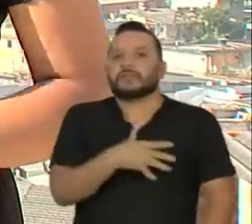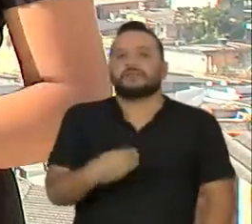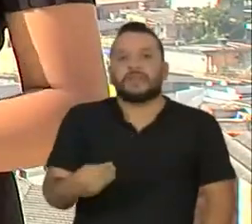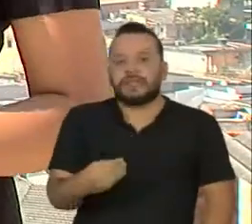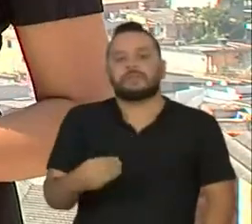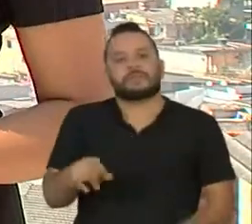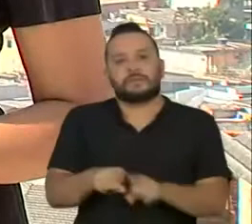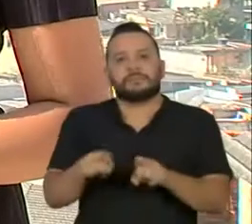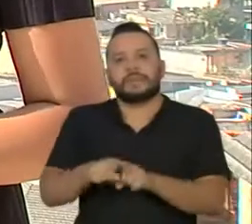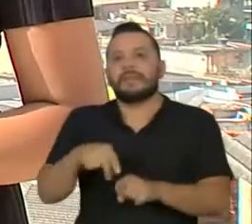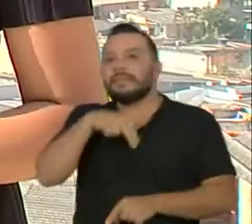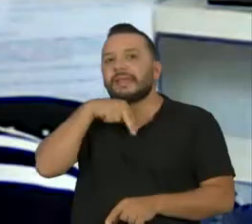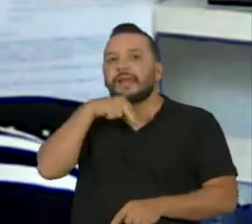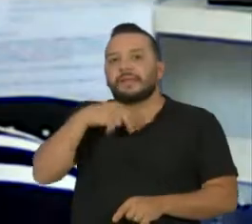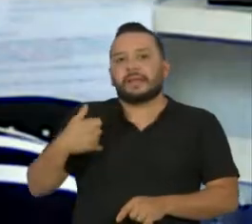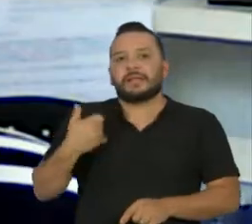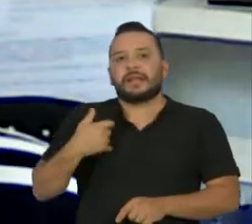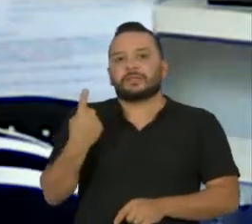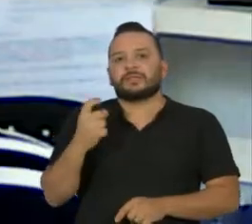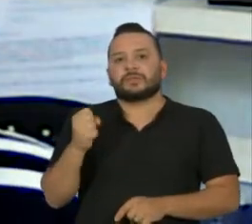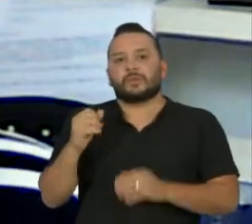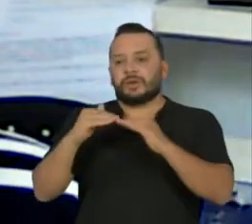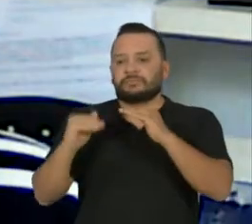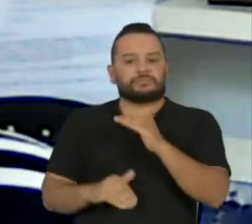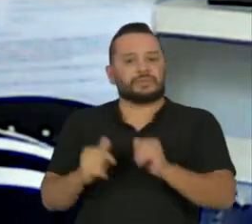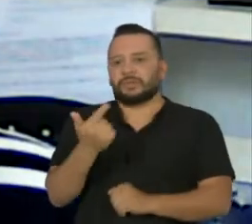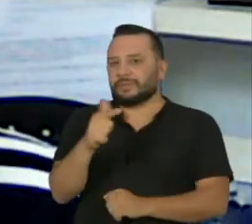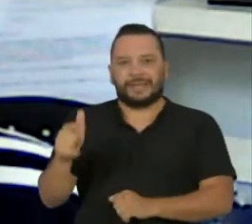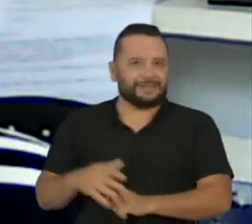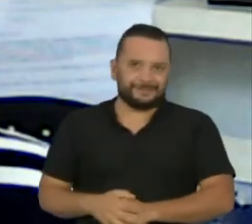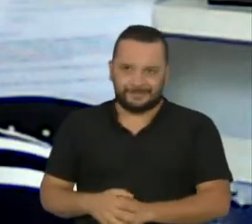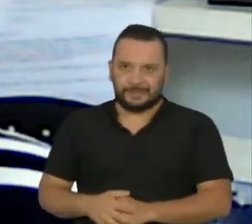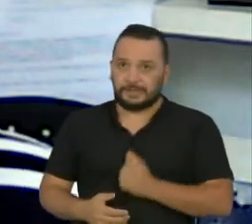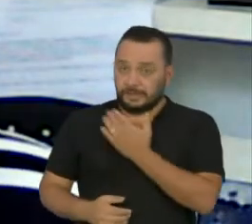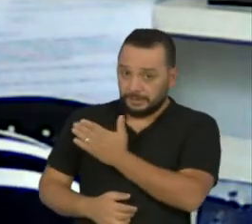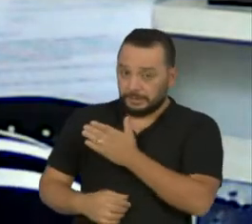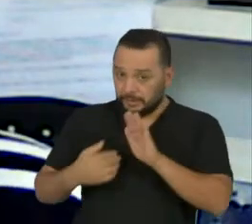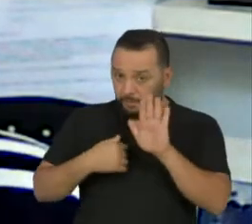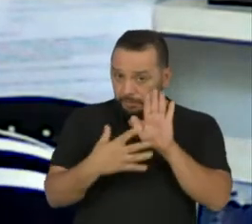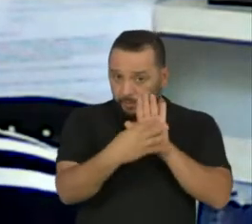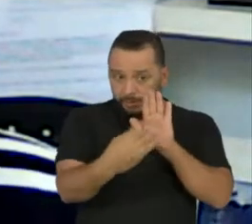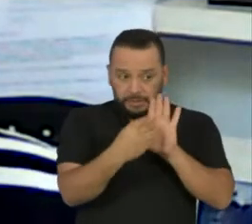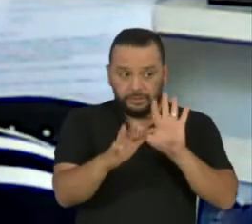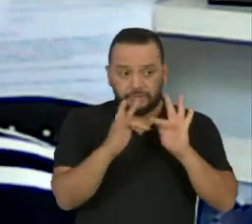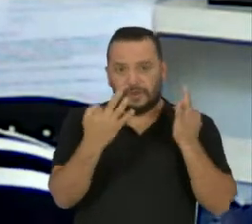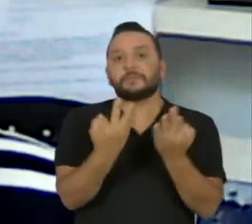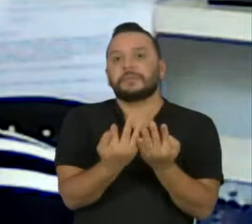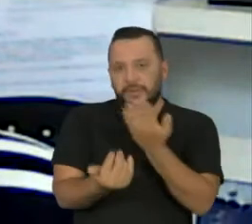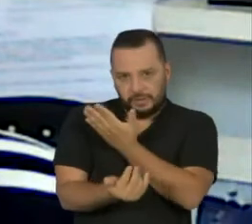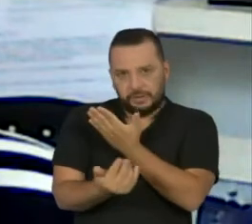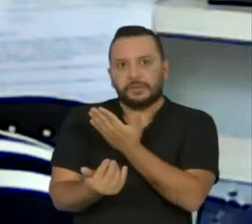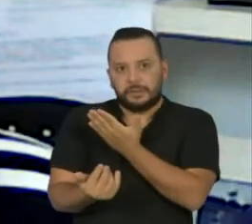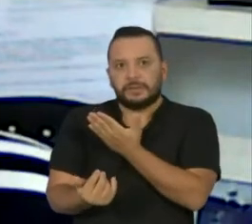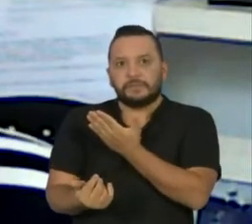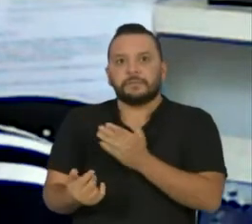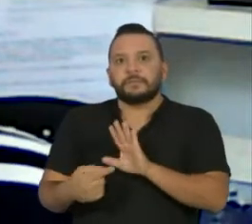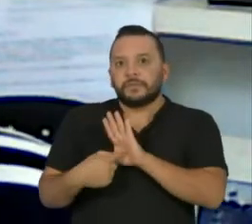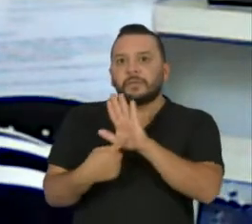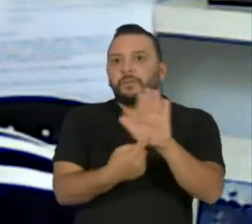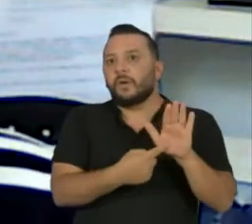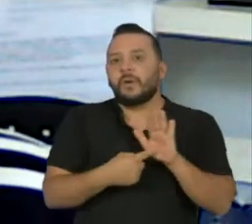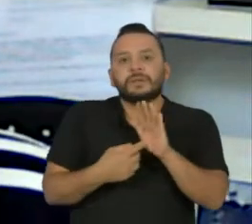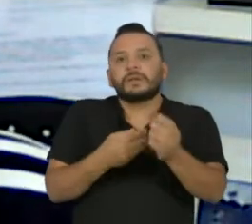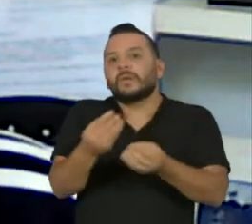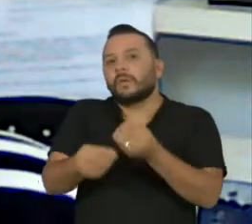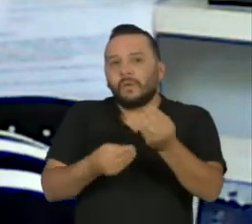menos de 18 anos. Este modelo de família, segundo a historiadora Mary Delpriori, agora é visível nas